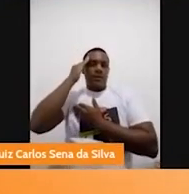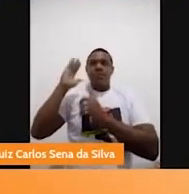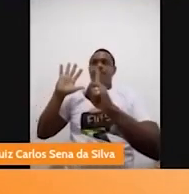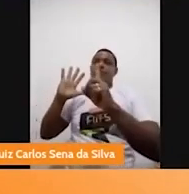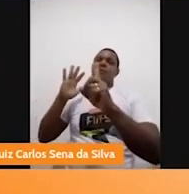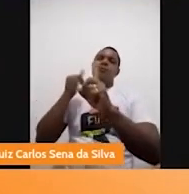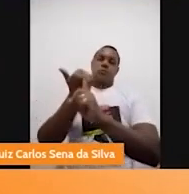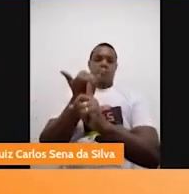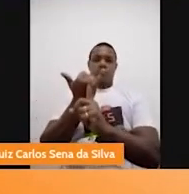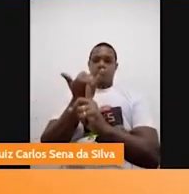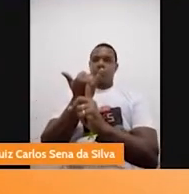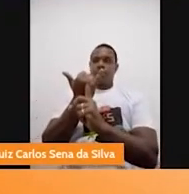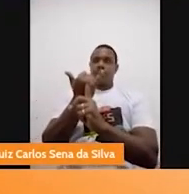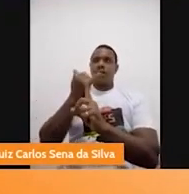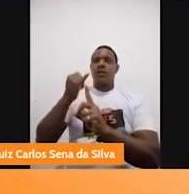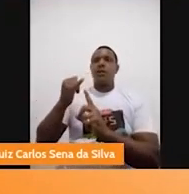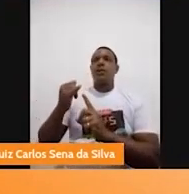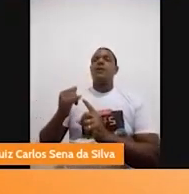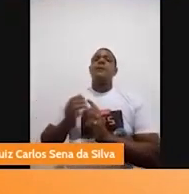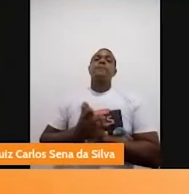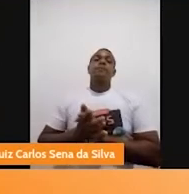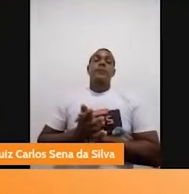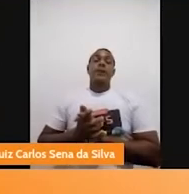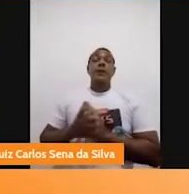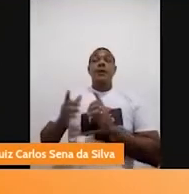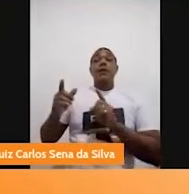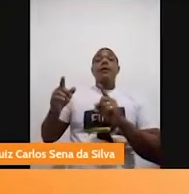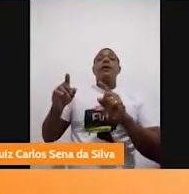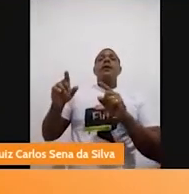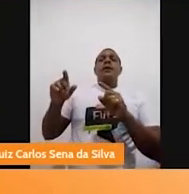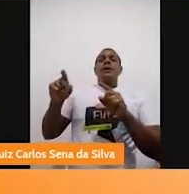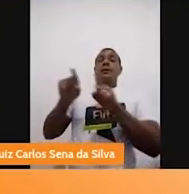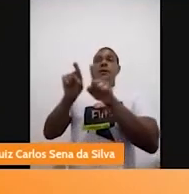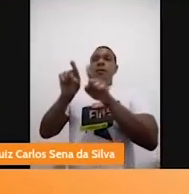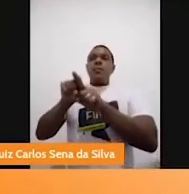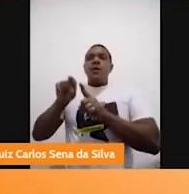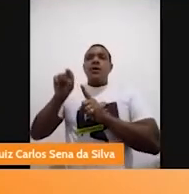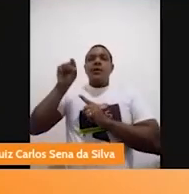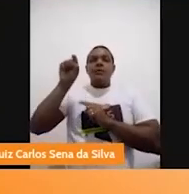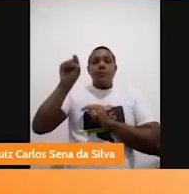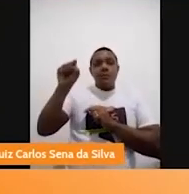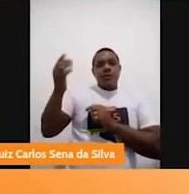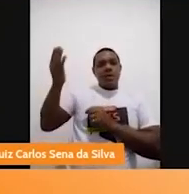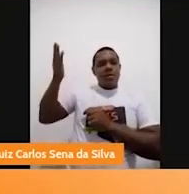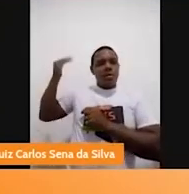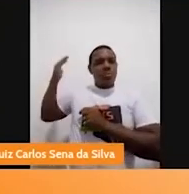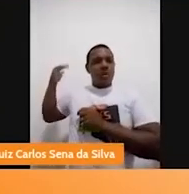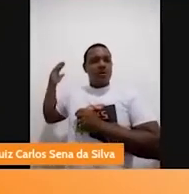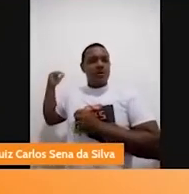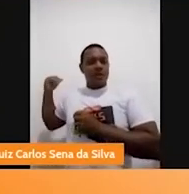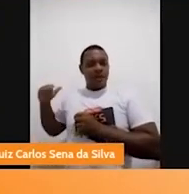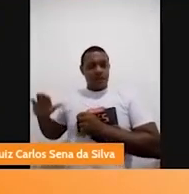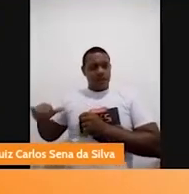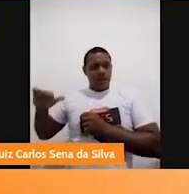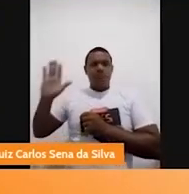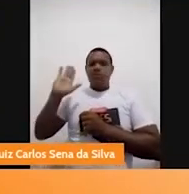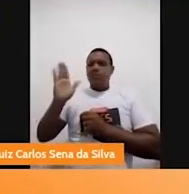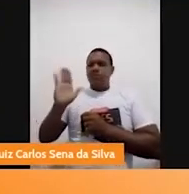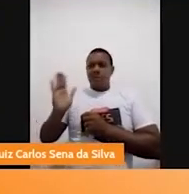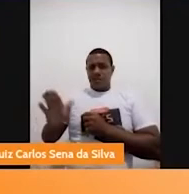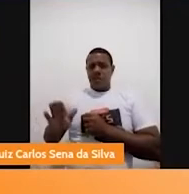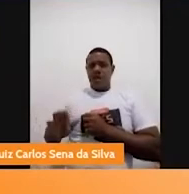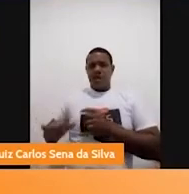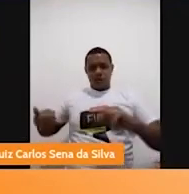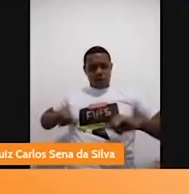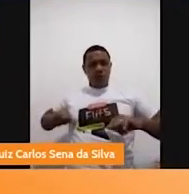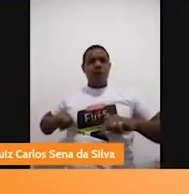E, Ricardo, eu fiquei sabendo que você também passou pelo bullying quando você era pequeno, quando você era criança, é verdade? Olha,